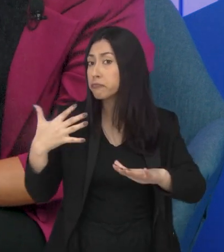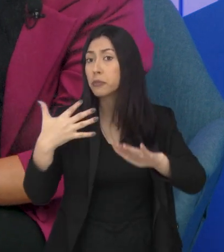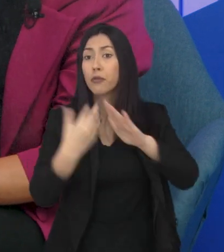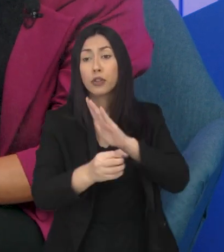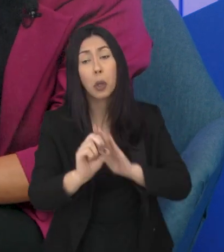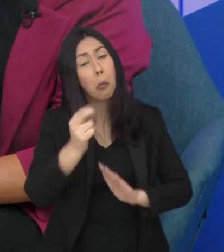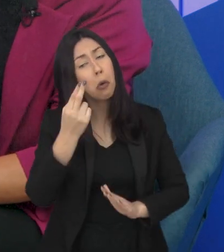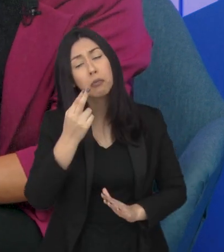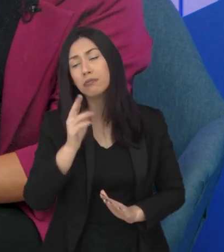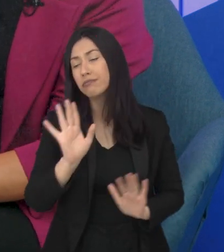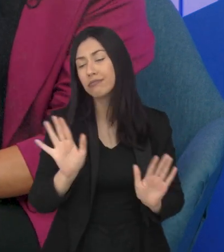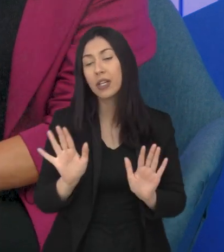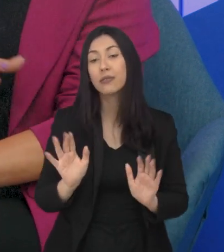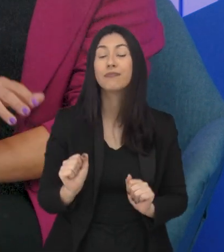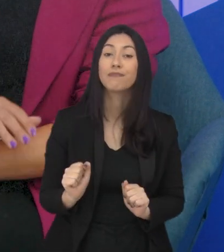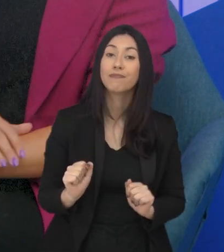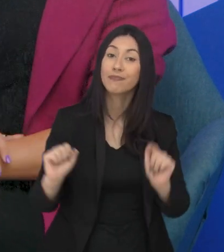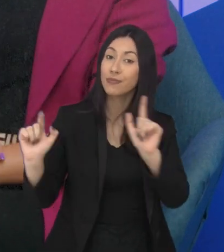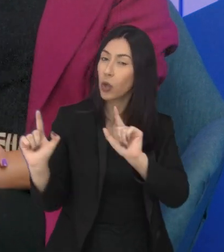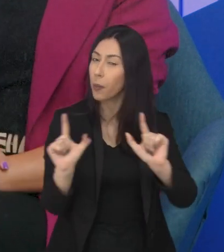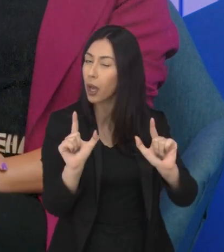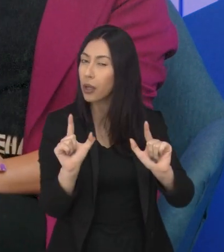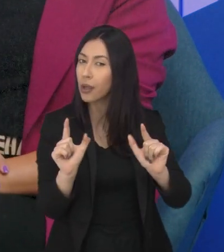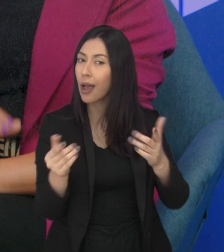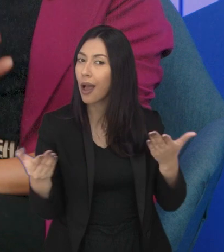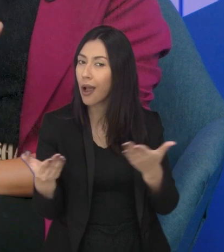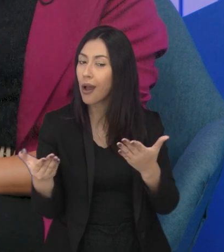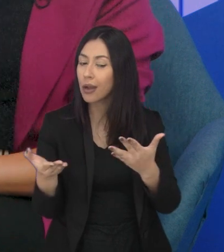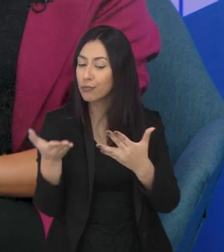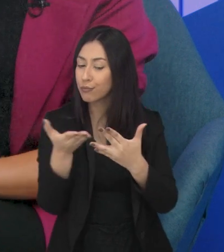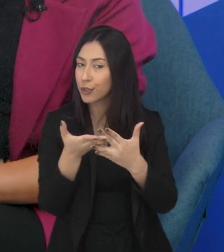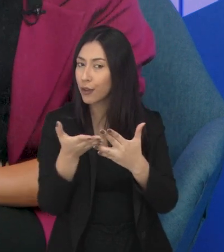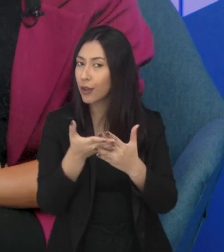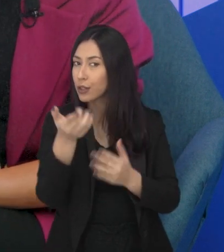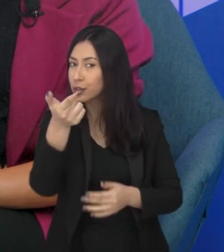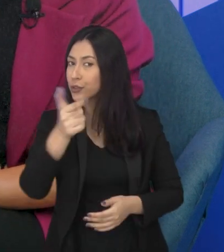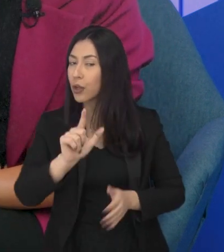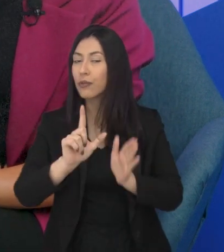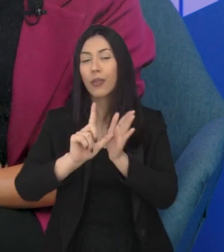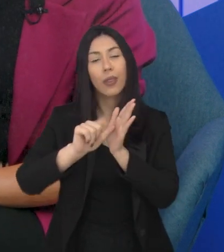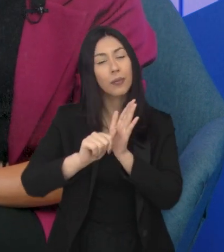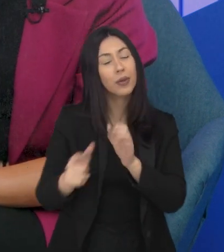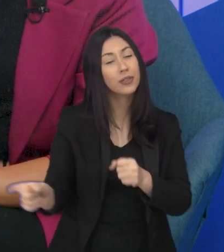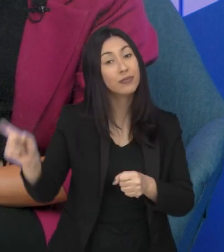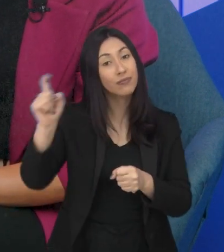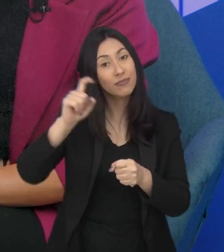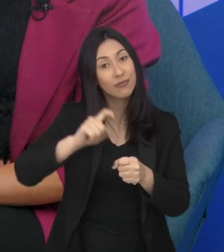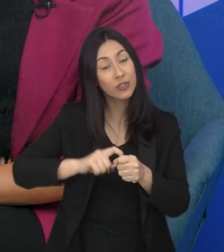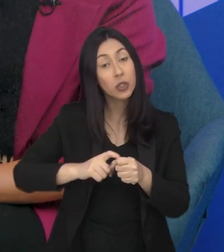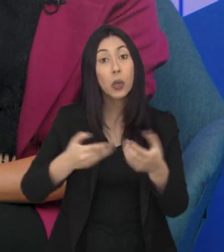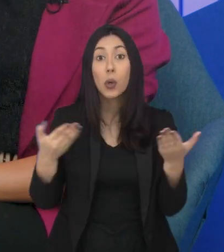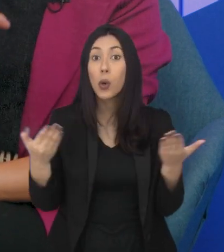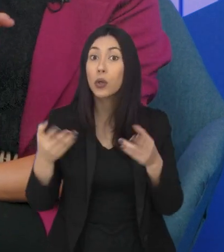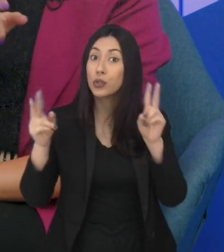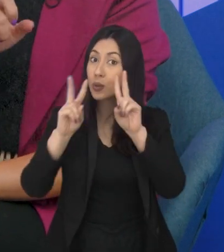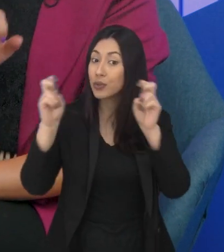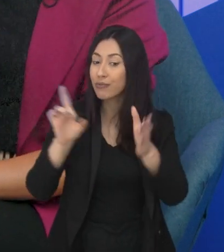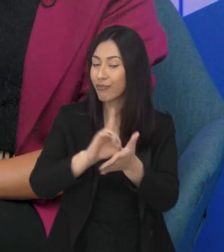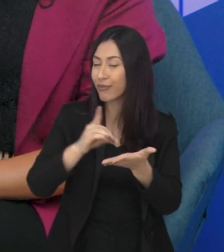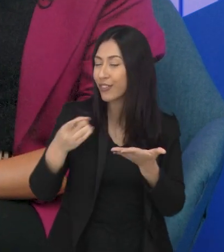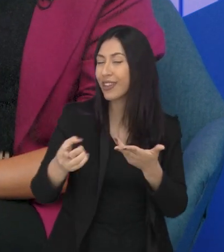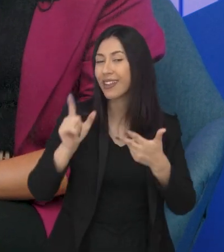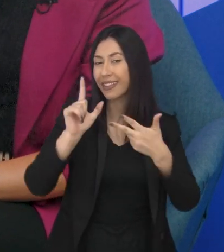refugiado ou não. O Sobre Política faz mais uma pausa. Daqui a pouquinho a gente volta e hoje ainda tem